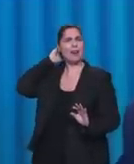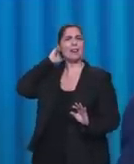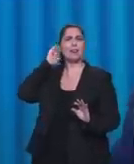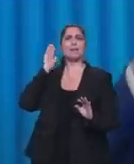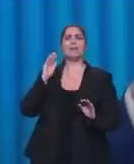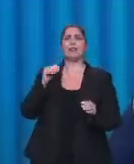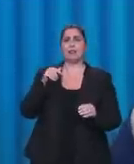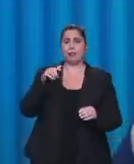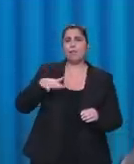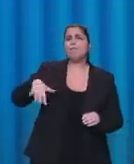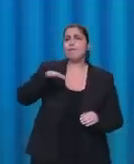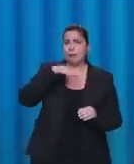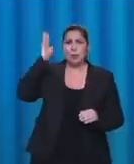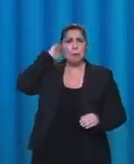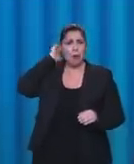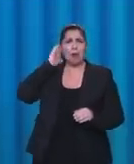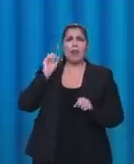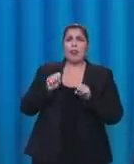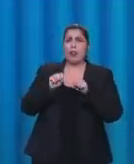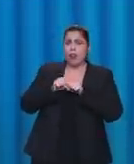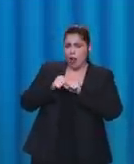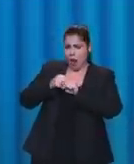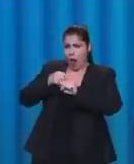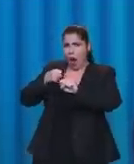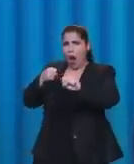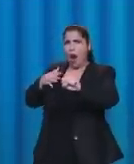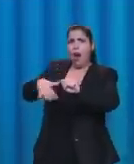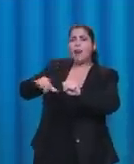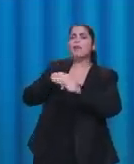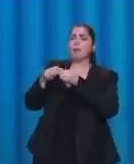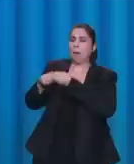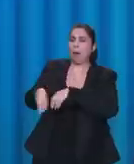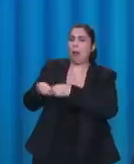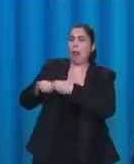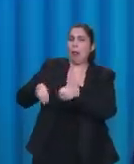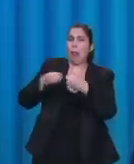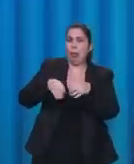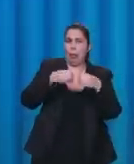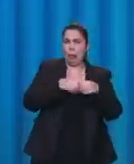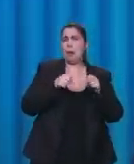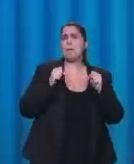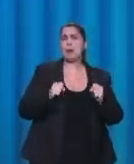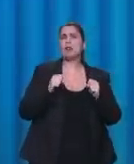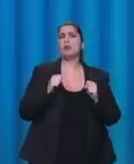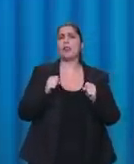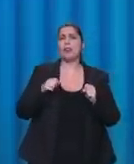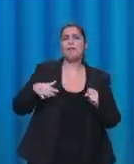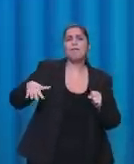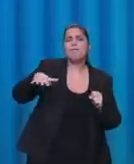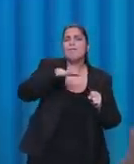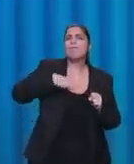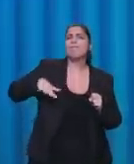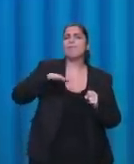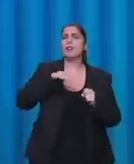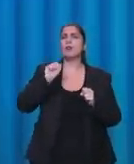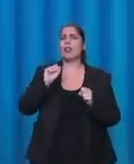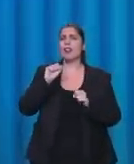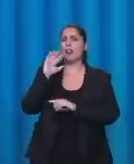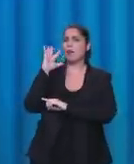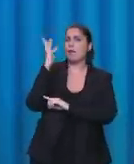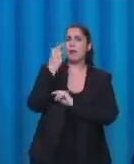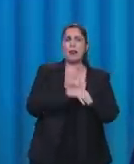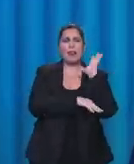talvez é a maior extensa região de solos degradados, onde você pode desestressar o enfrentamento da floresta fazendo